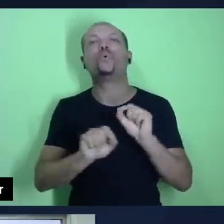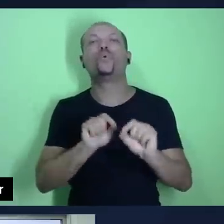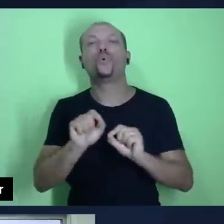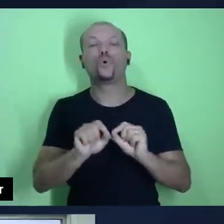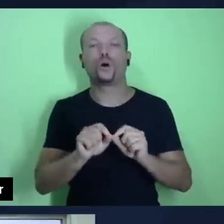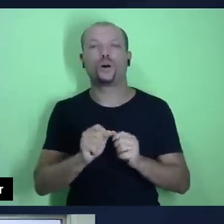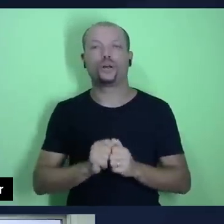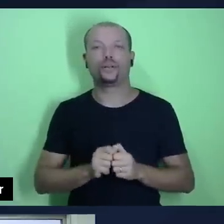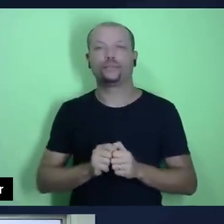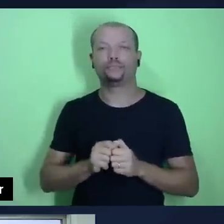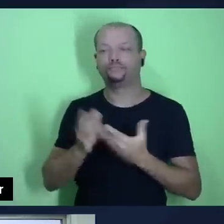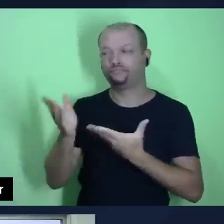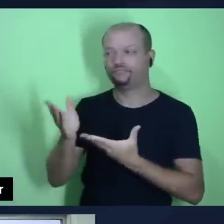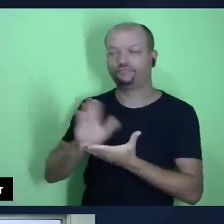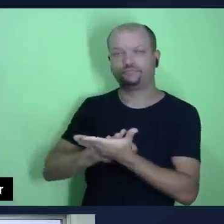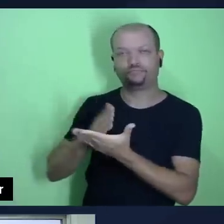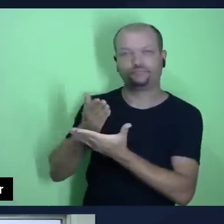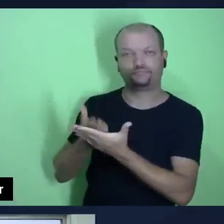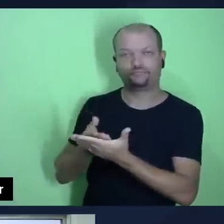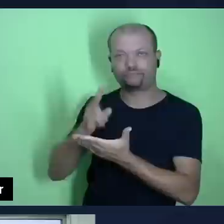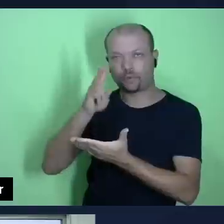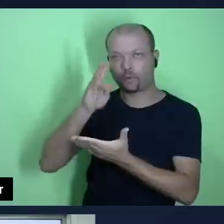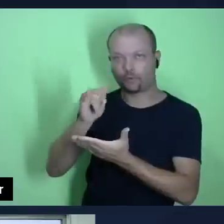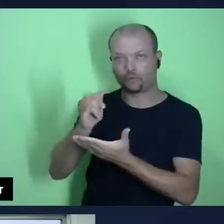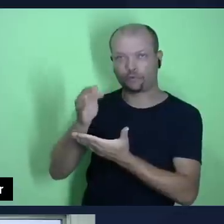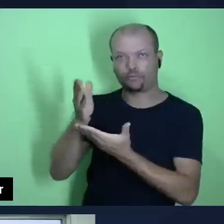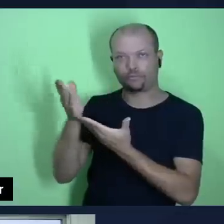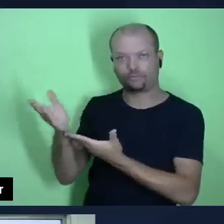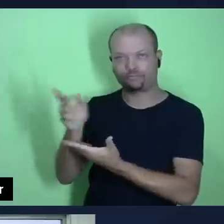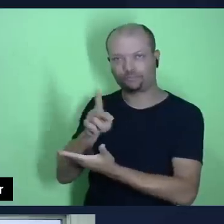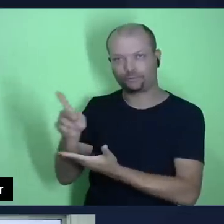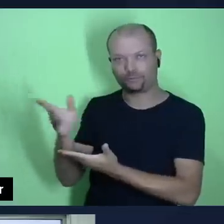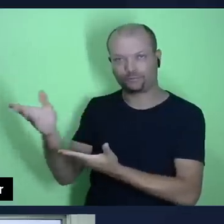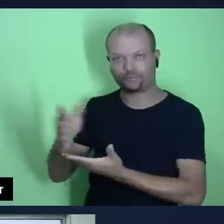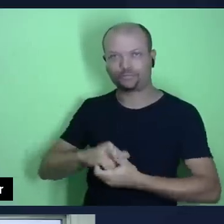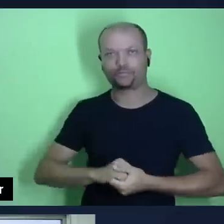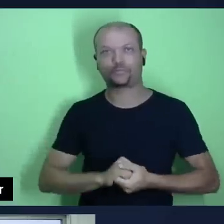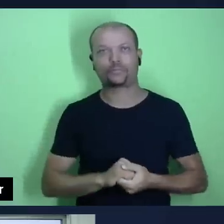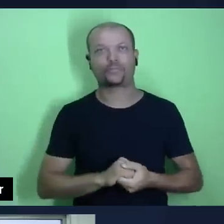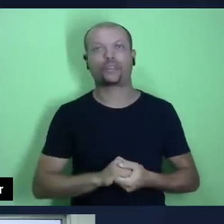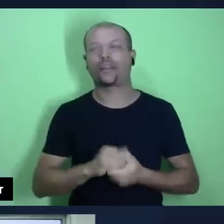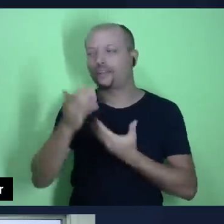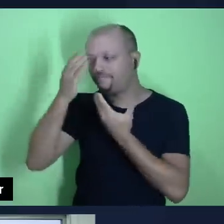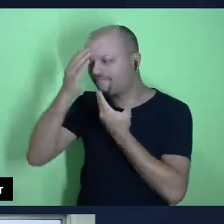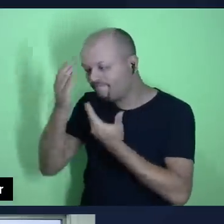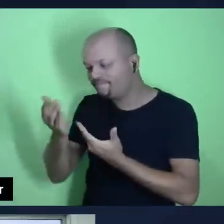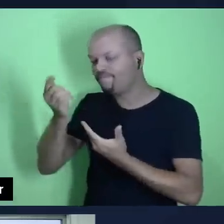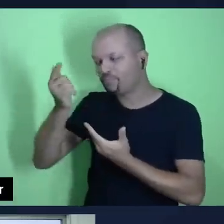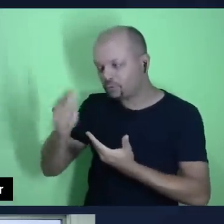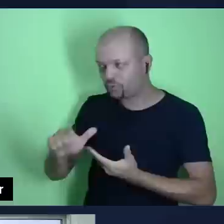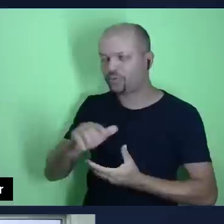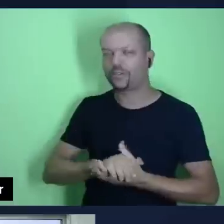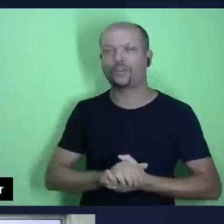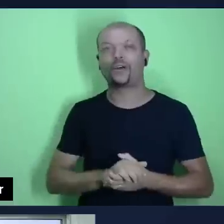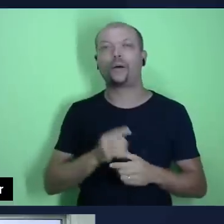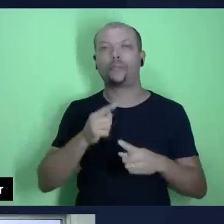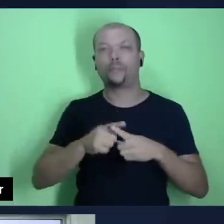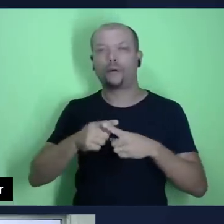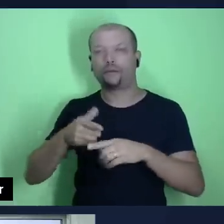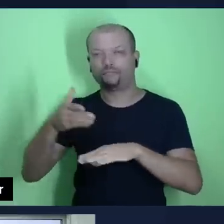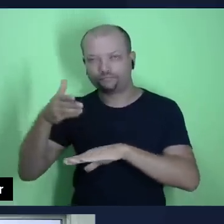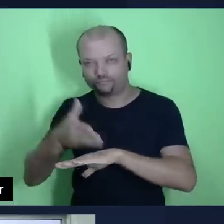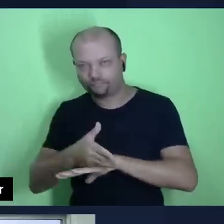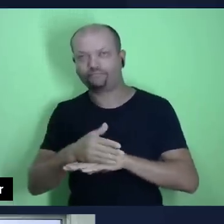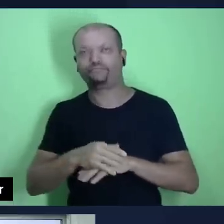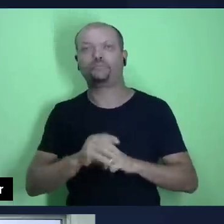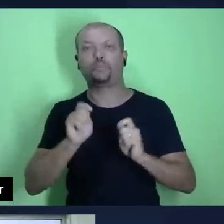o nosso querido intérprete de Libras, professor Vilmar, a quem eu agradeço mais uma vez a oportunidade de